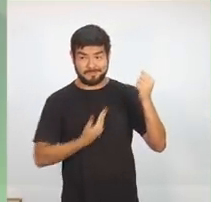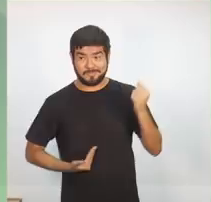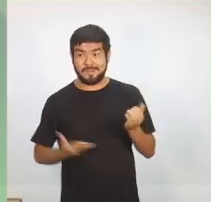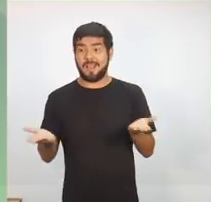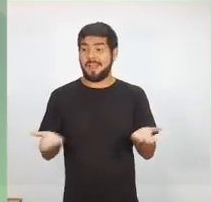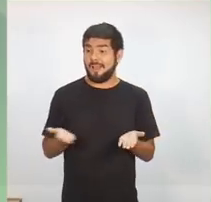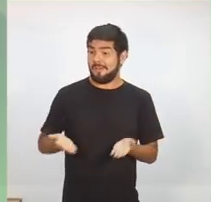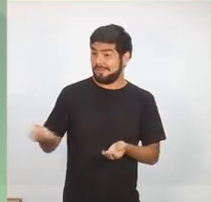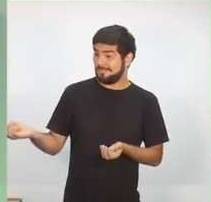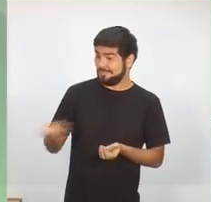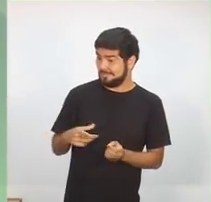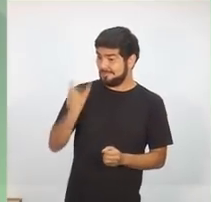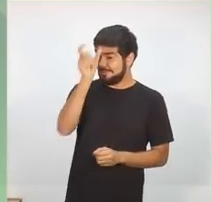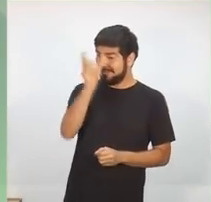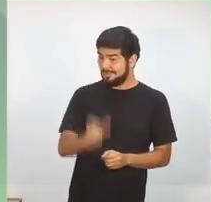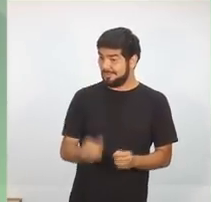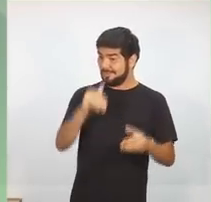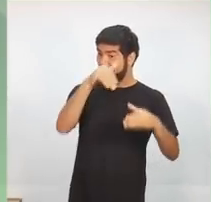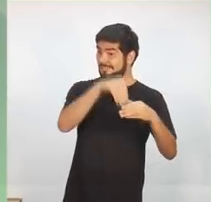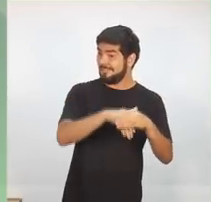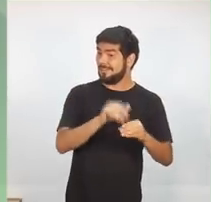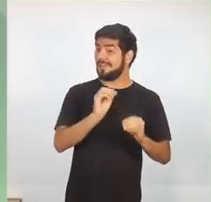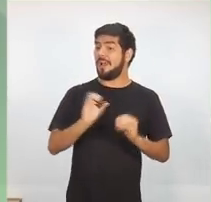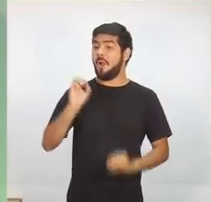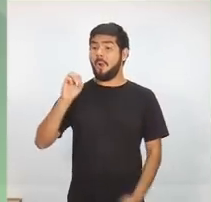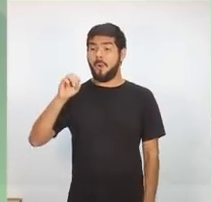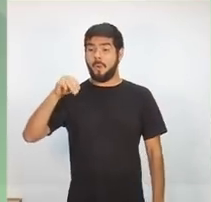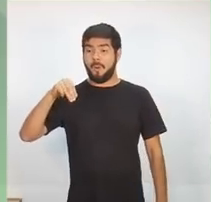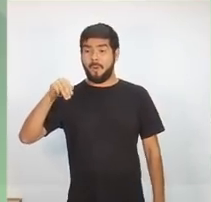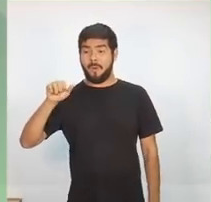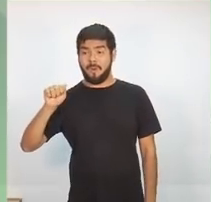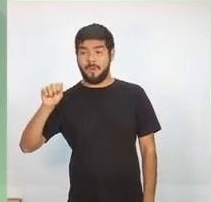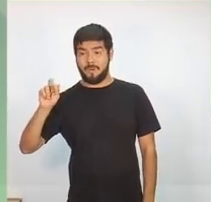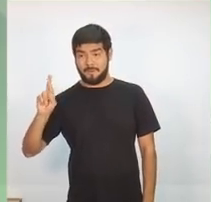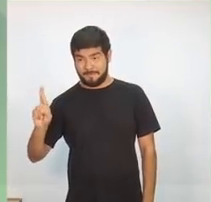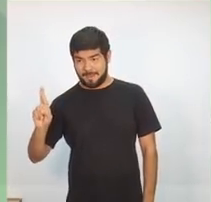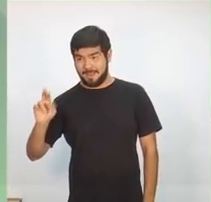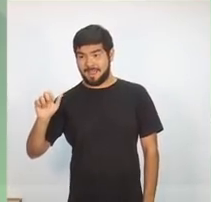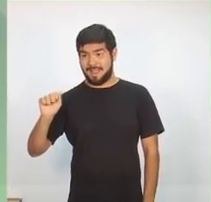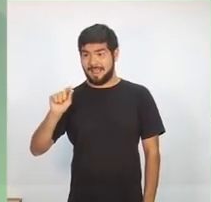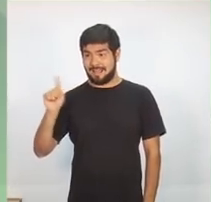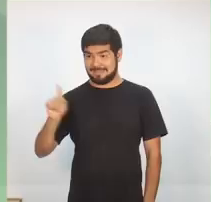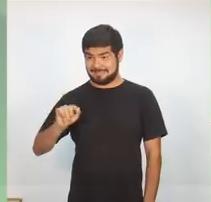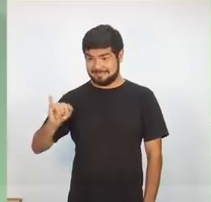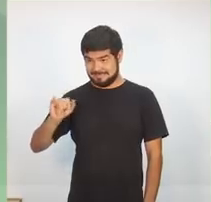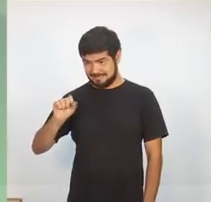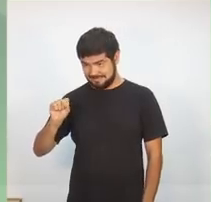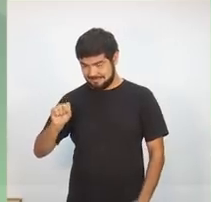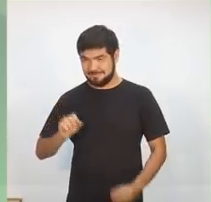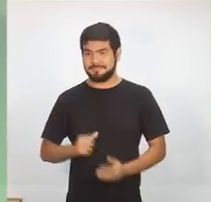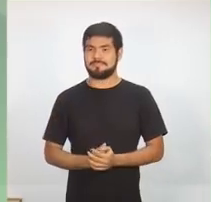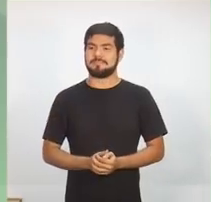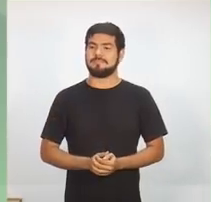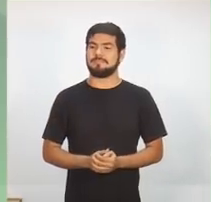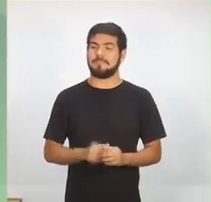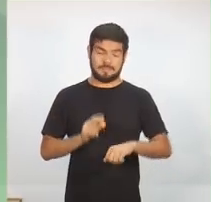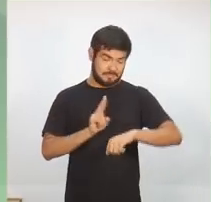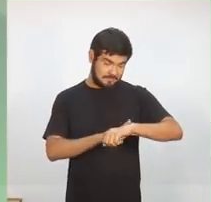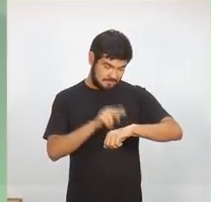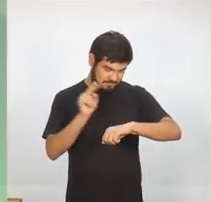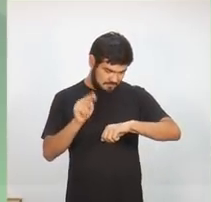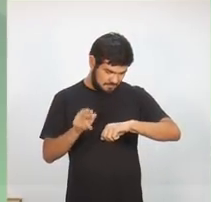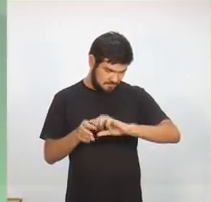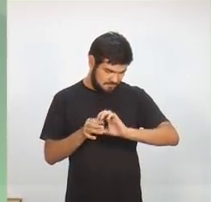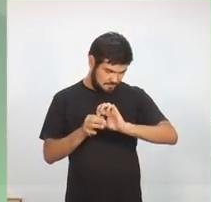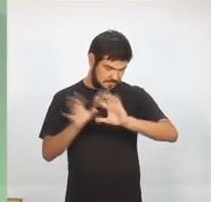candidato sorteado foi o candidato Omar Aziz, do PSD. Cronômetro na tela, por favor. Candidato Omar